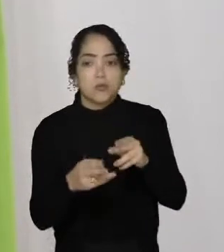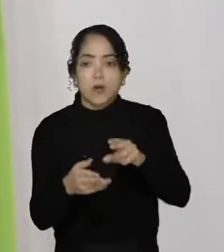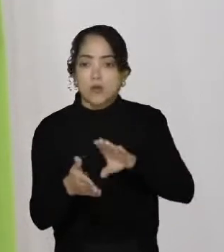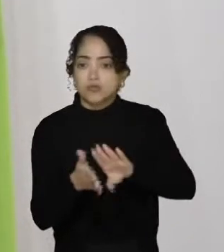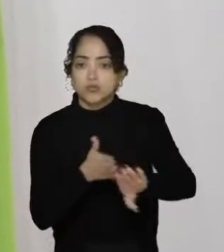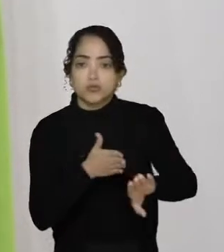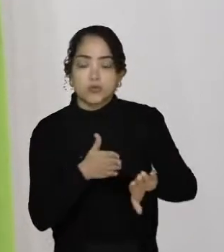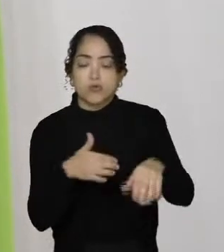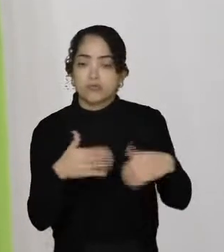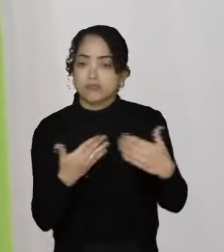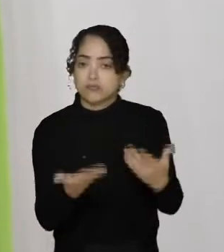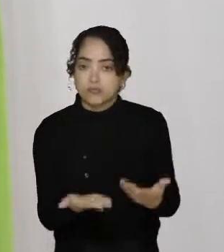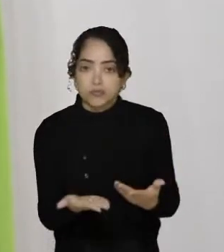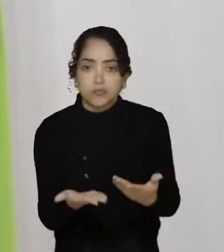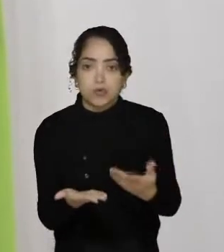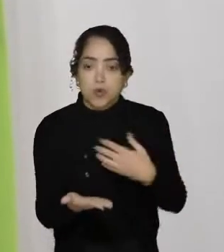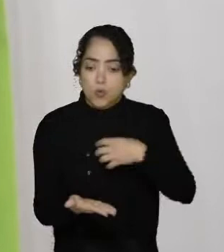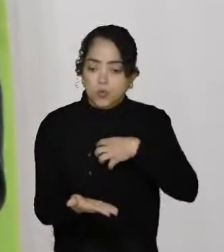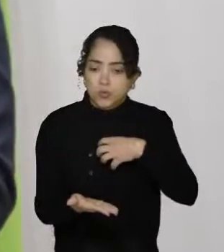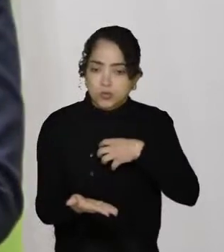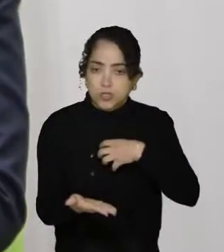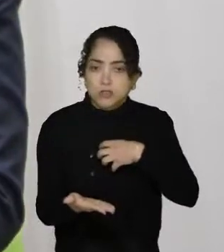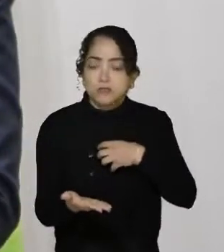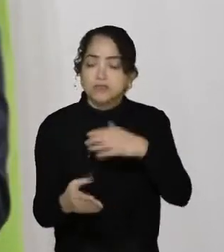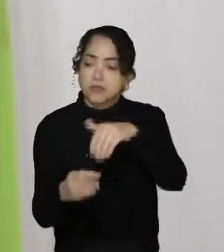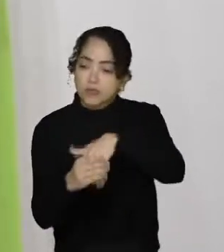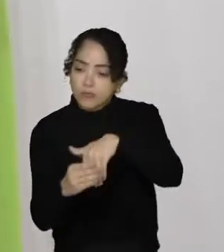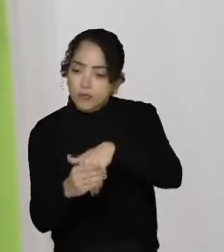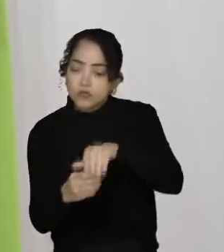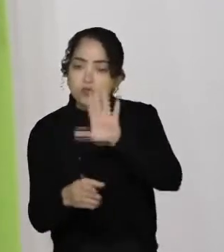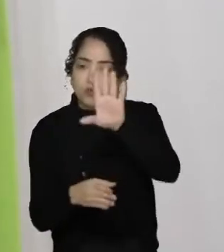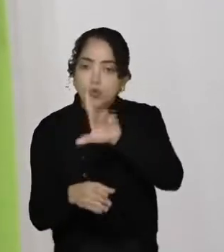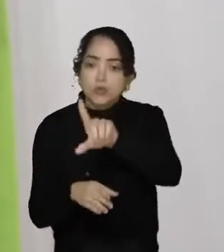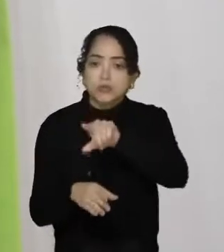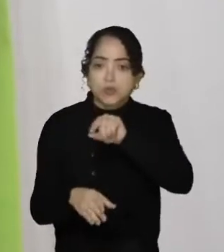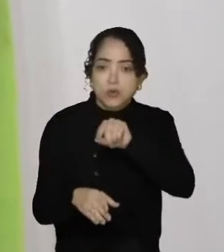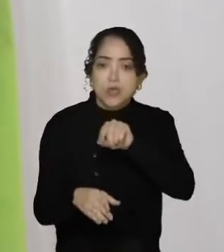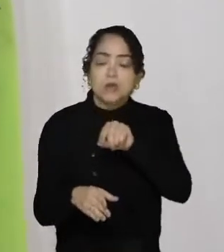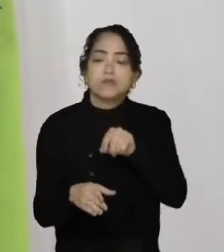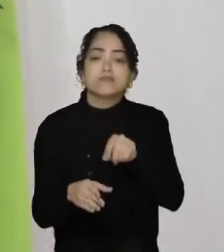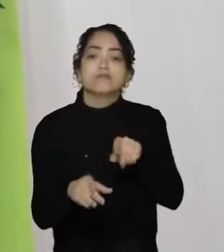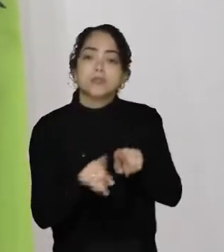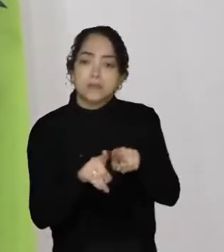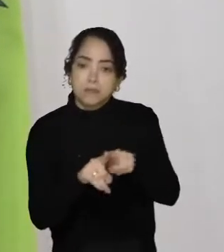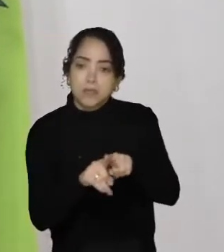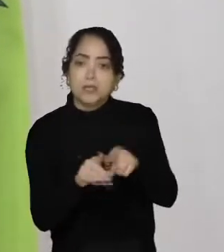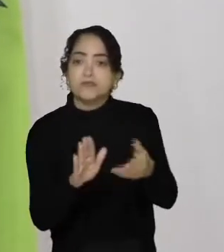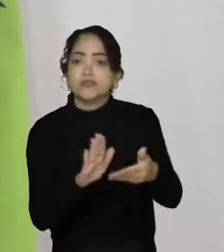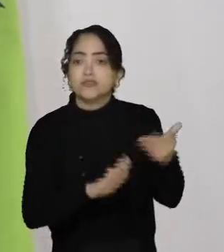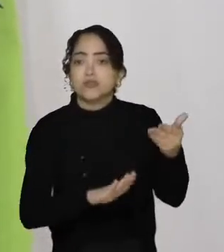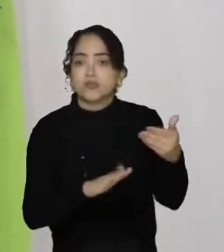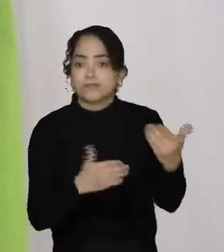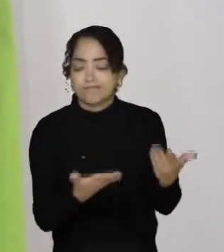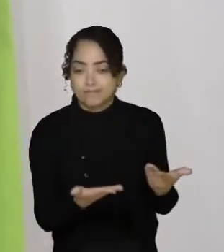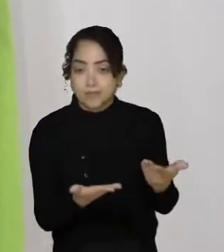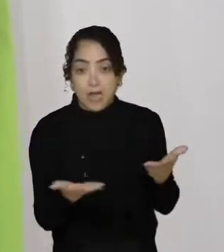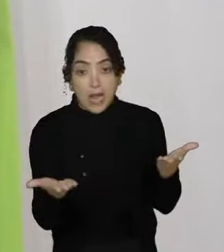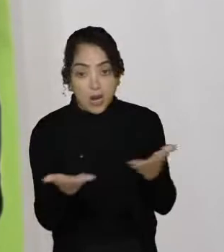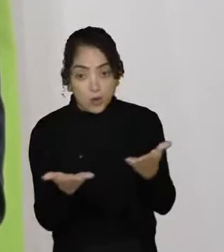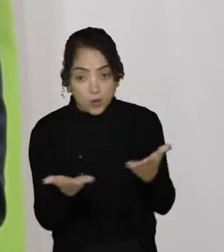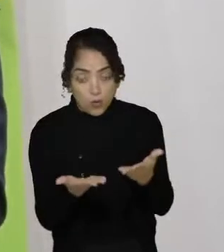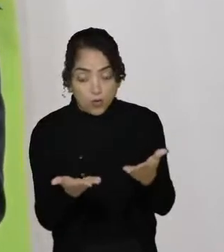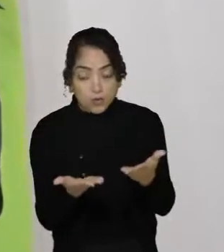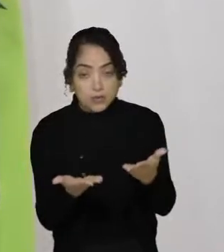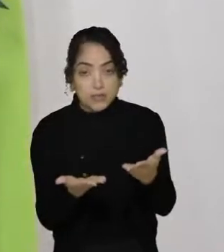Do jeito que a gente botou, a gente tirou. E agora é a vez, governador